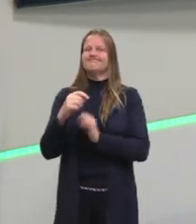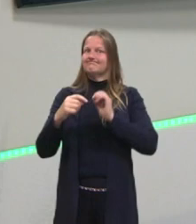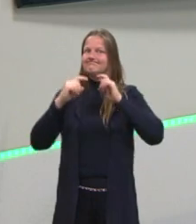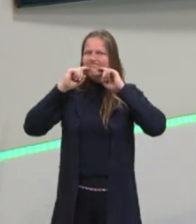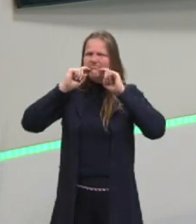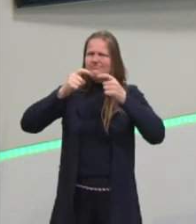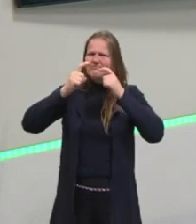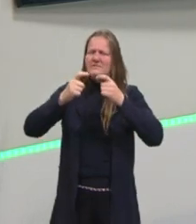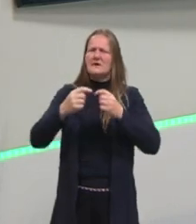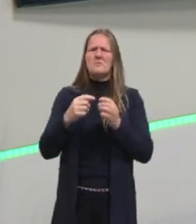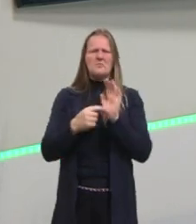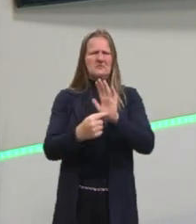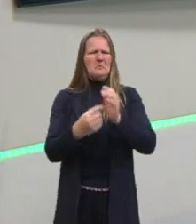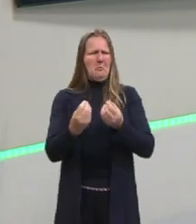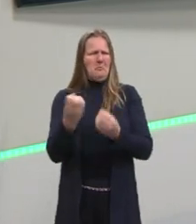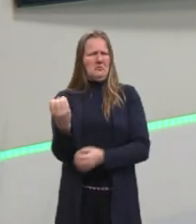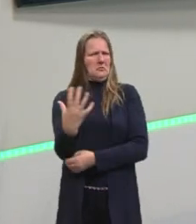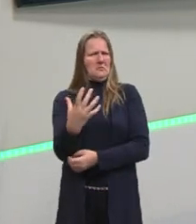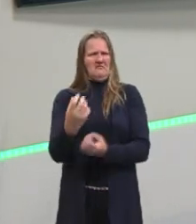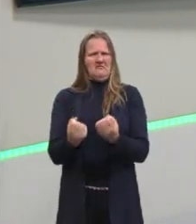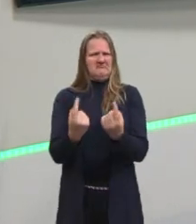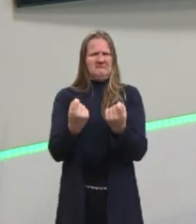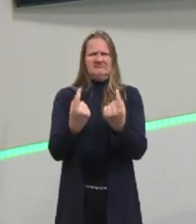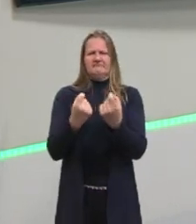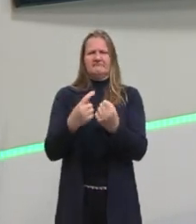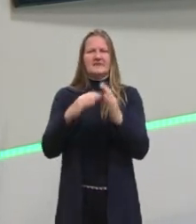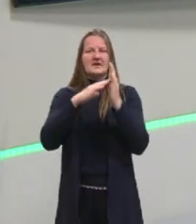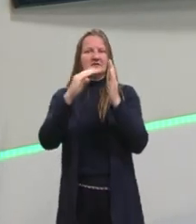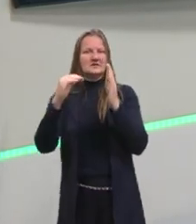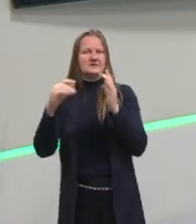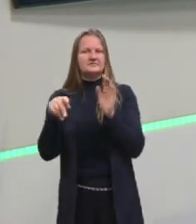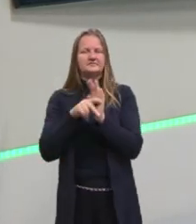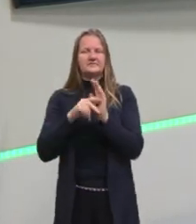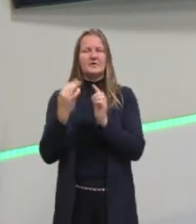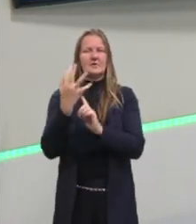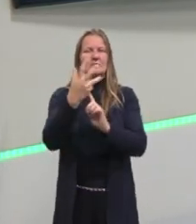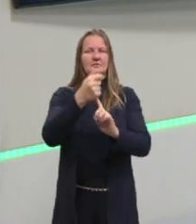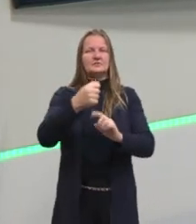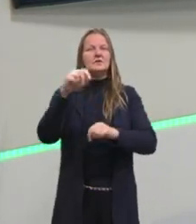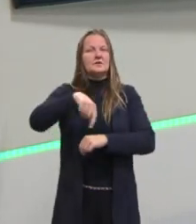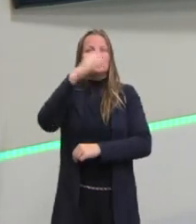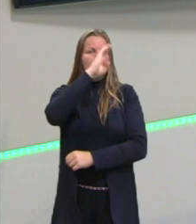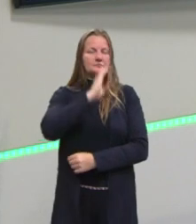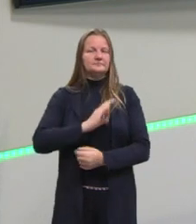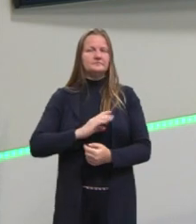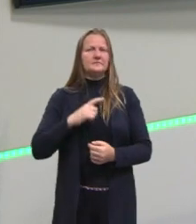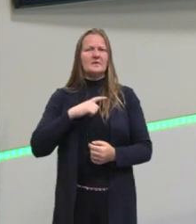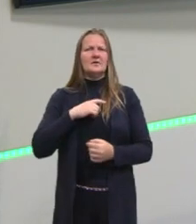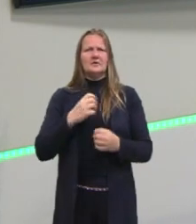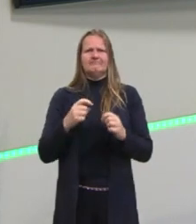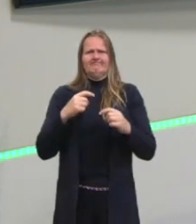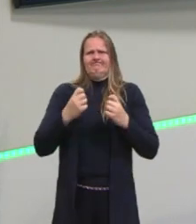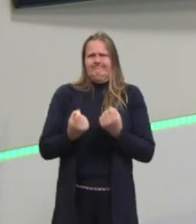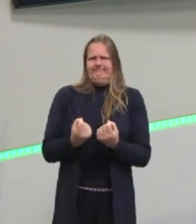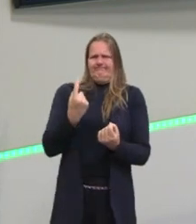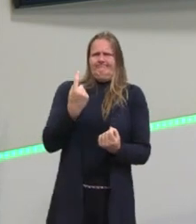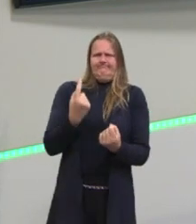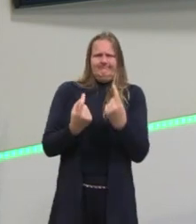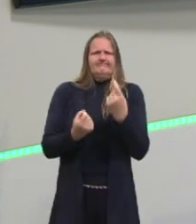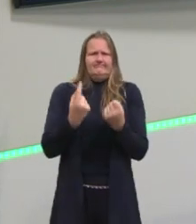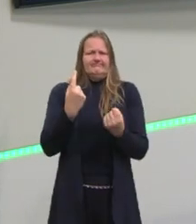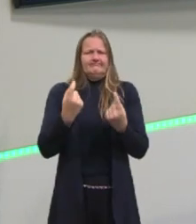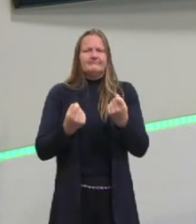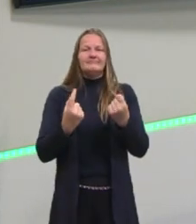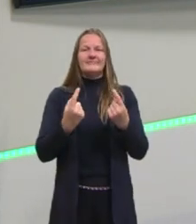se apresentava ali algo novo para a estética artística brasileira, e isso causou um estranhamento muito grande.